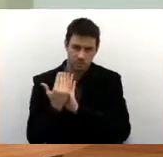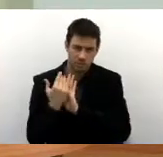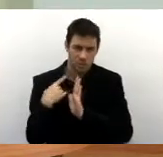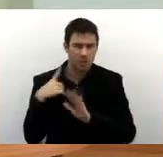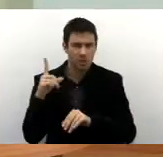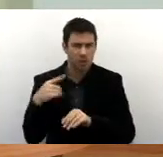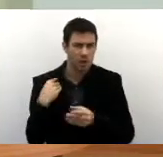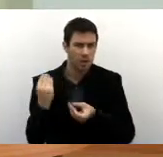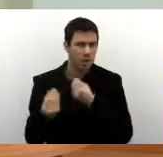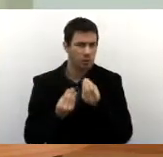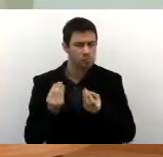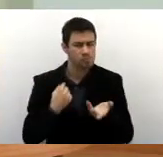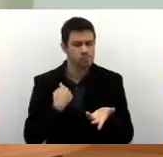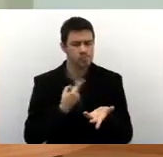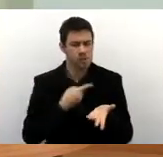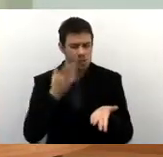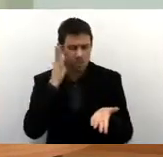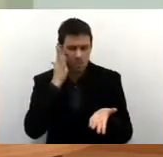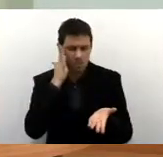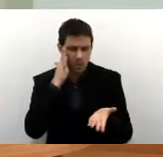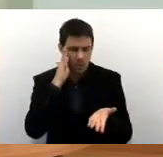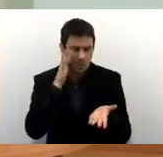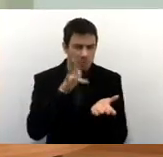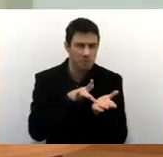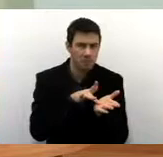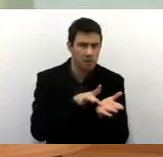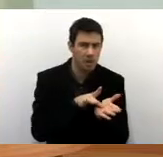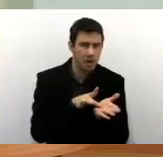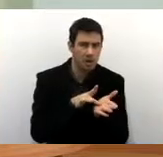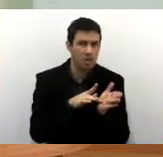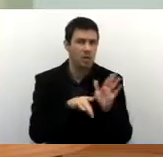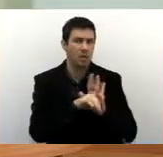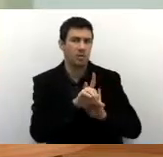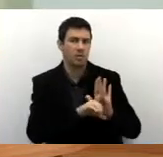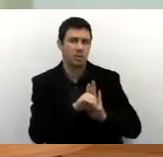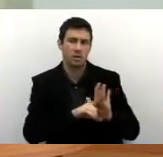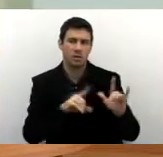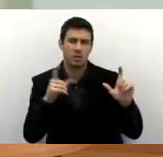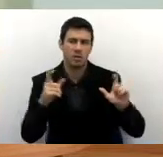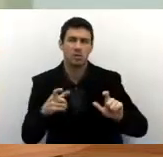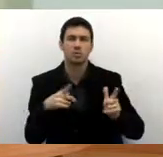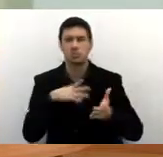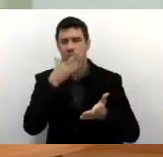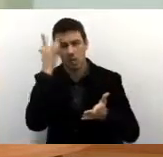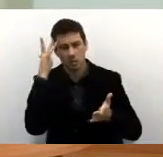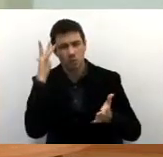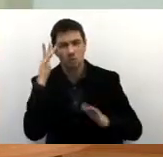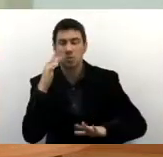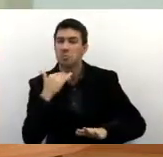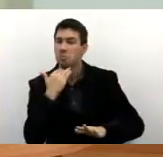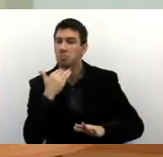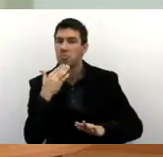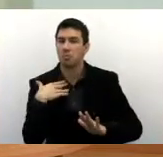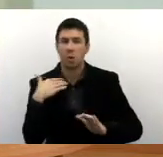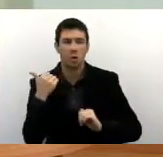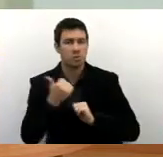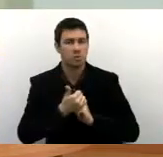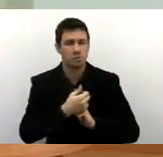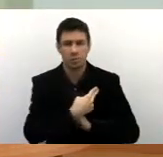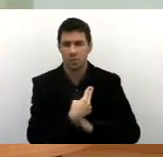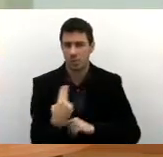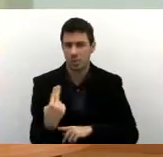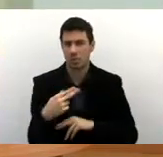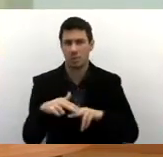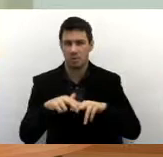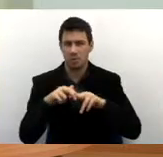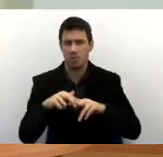de você fraudar a legislação, onde algumas pessoas não podem ser nomeadas, porque são parentes de primeiro grau